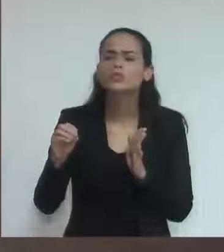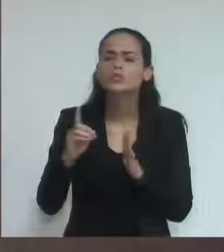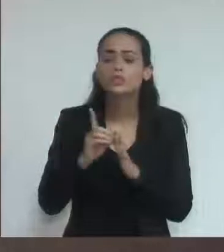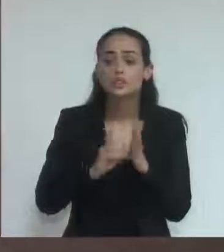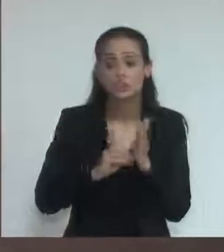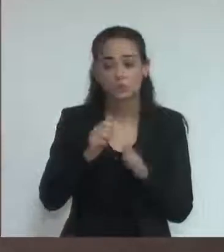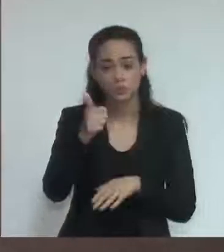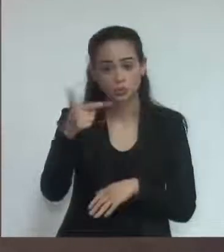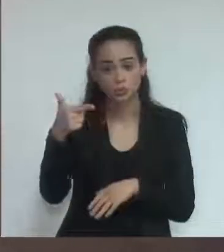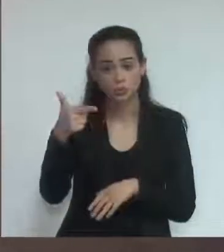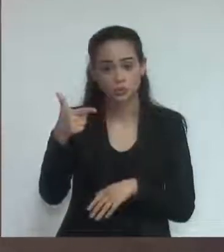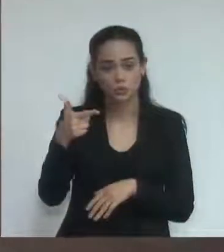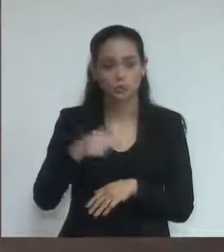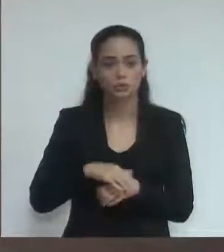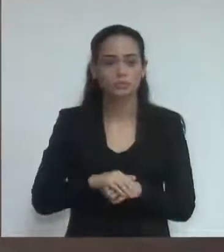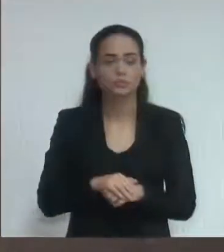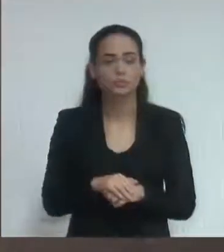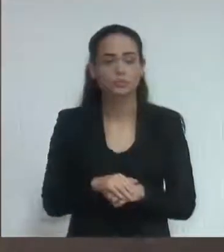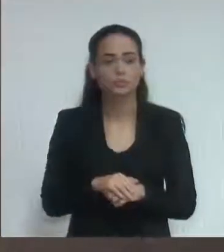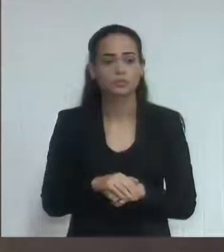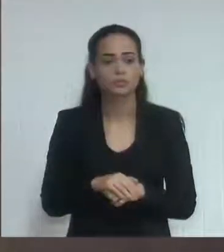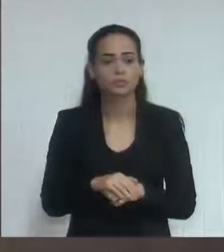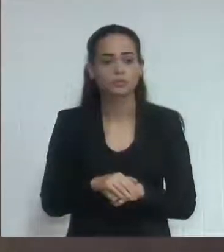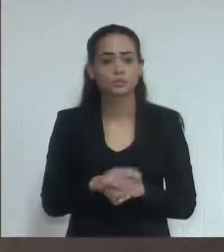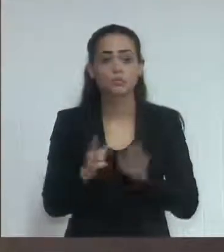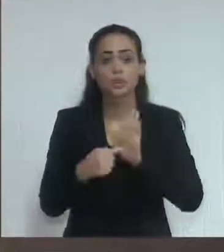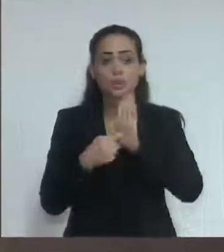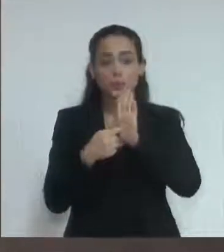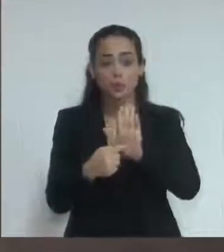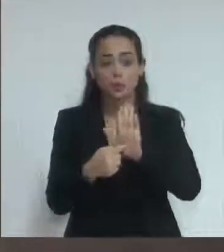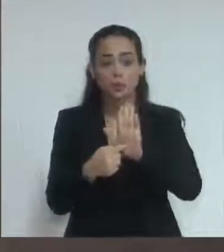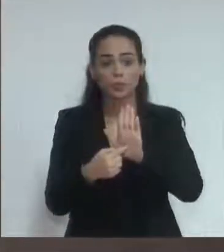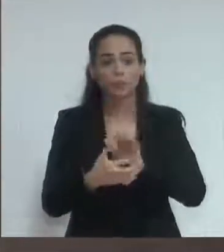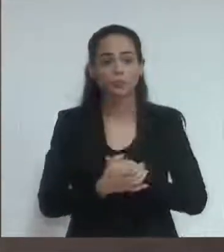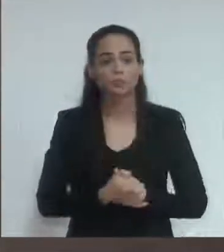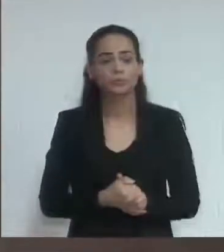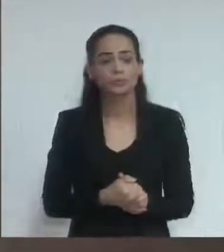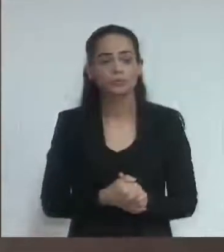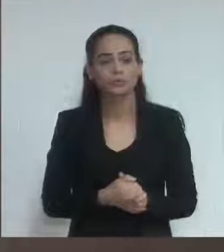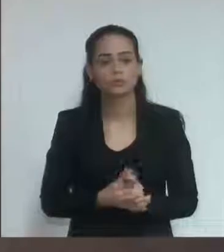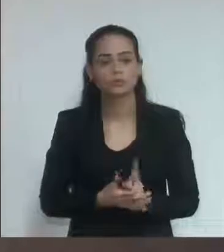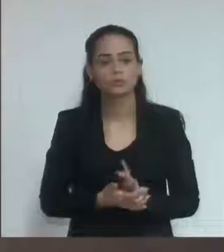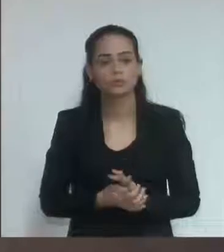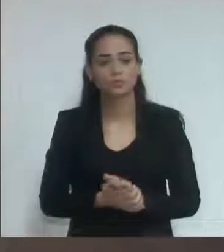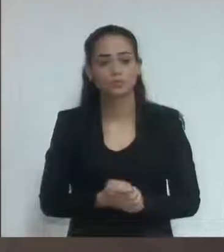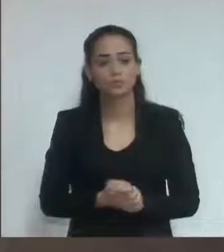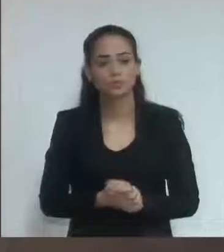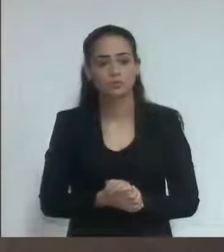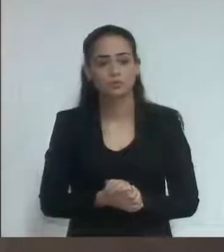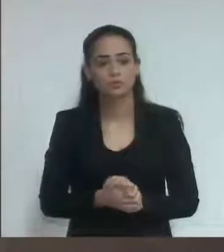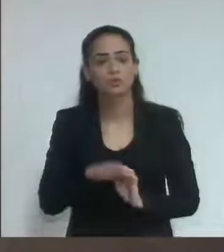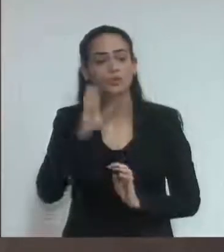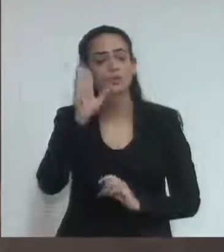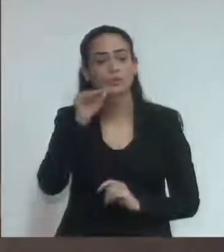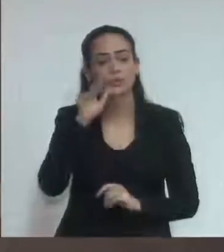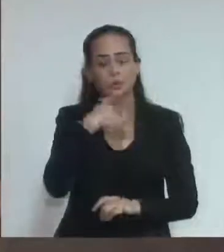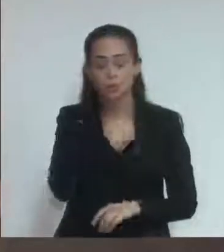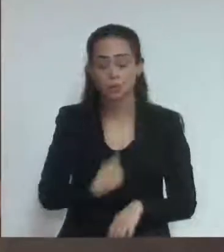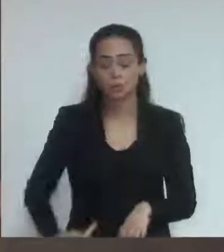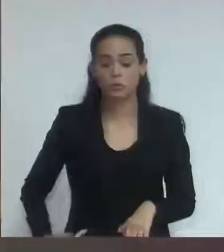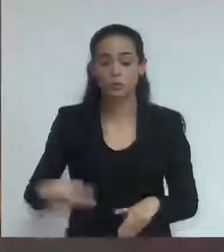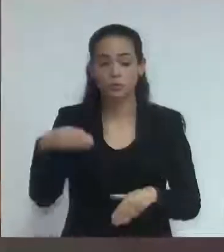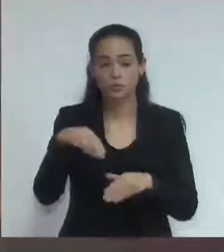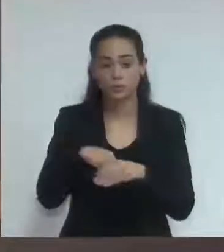12 que vem ao encontro da ansiedade dos funcionários públicos da Prefeitura de Vinhedo.